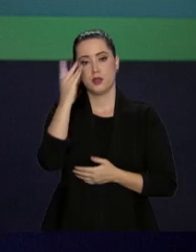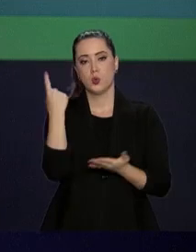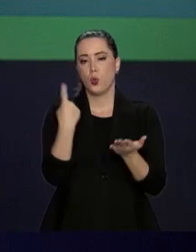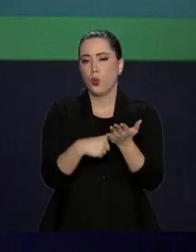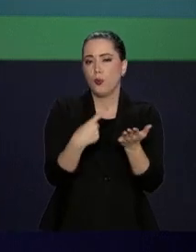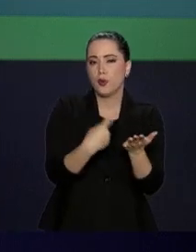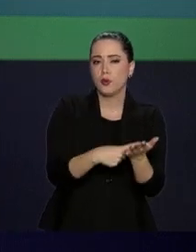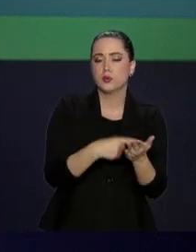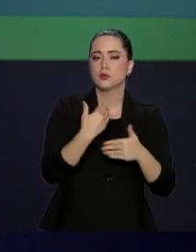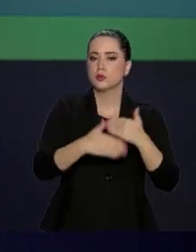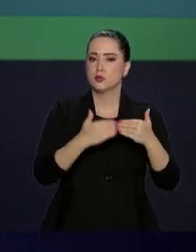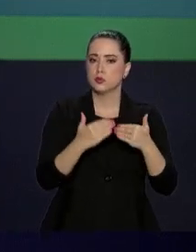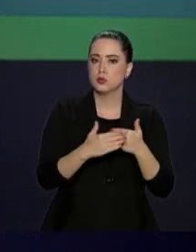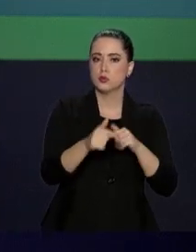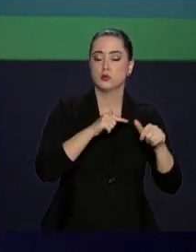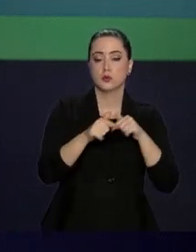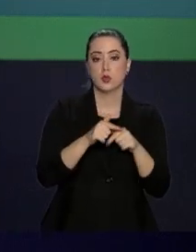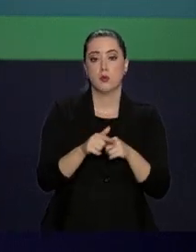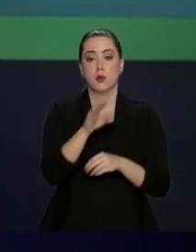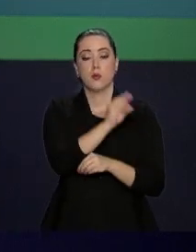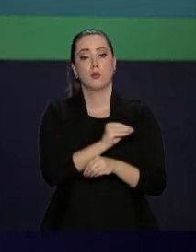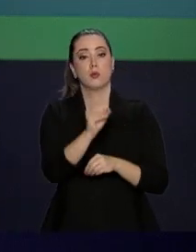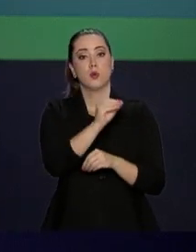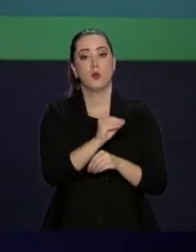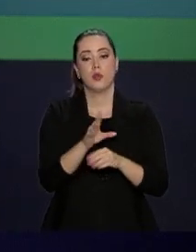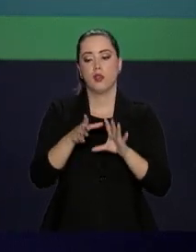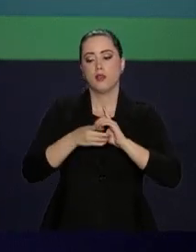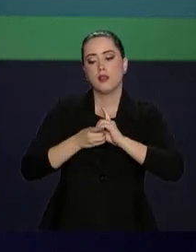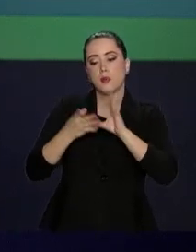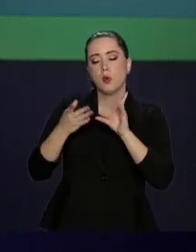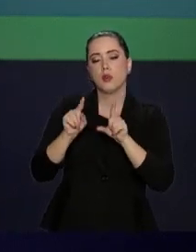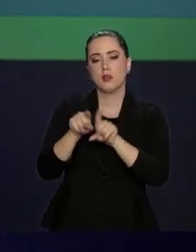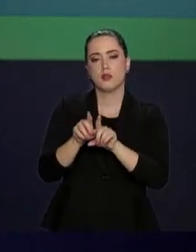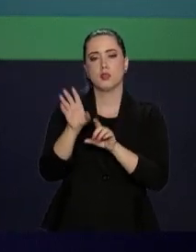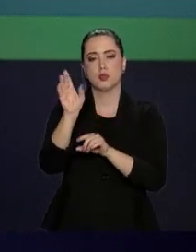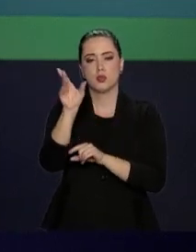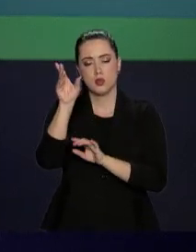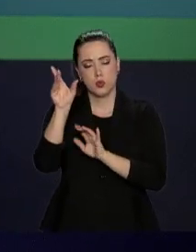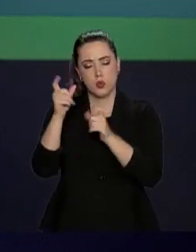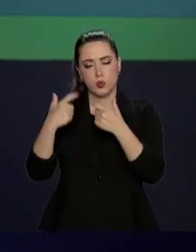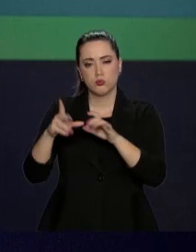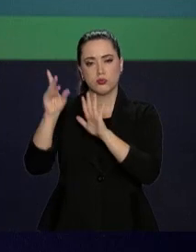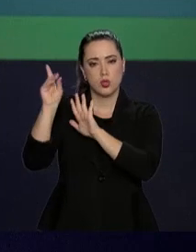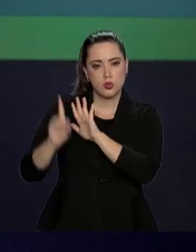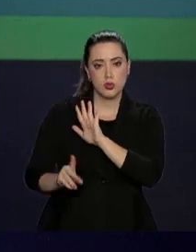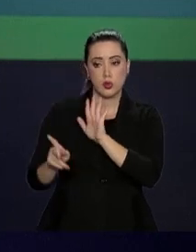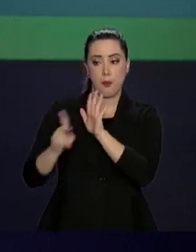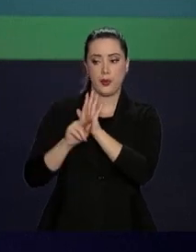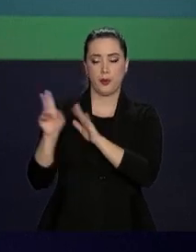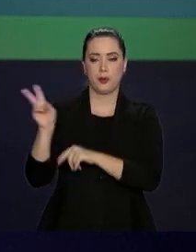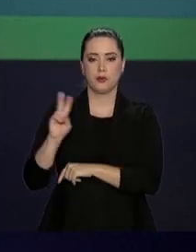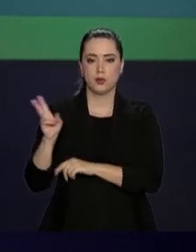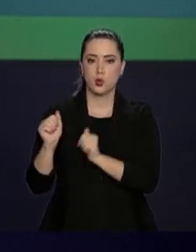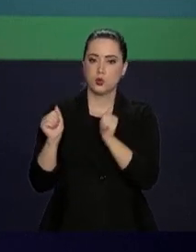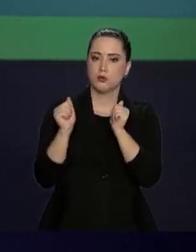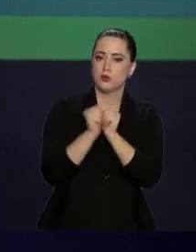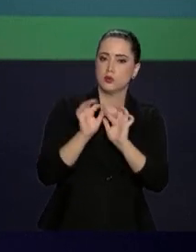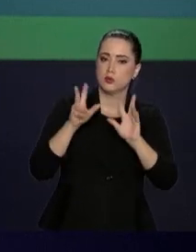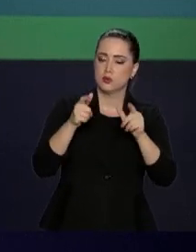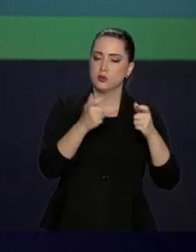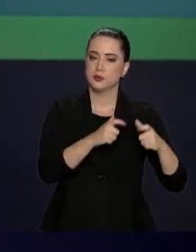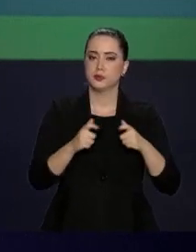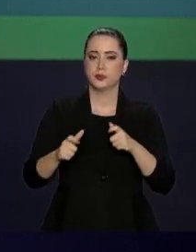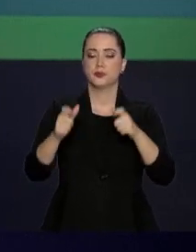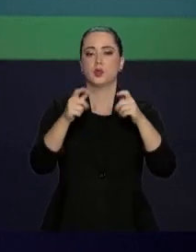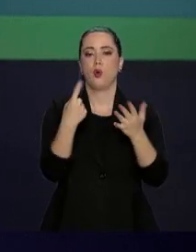de continuar trabalhando para a restauração da democracia e do Estado de Direito na Venezuela. E seguirá junto a todos os